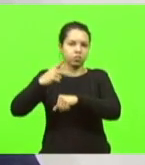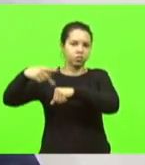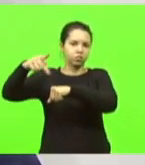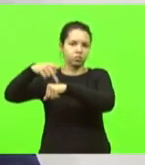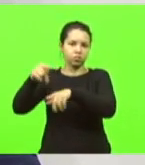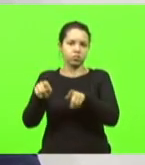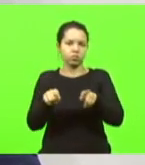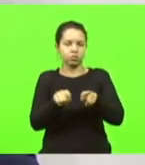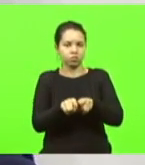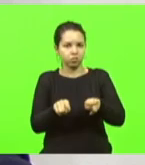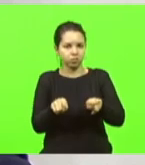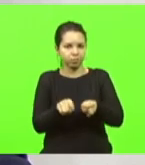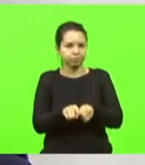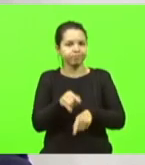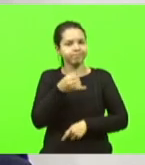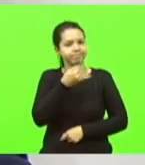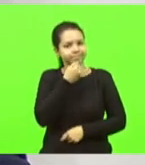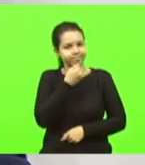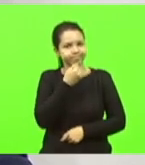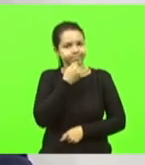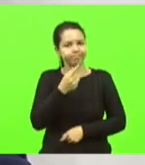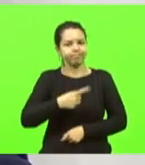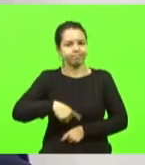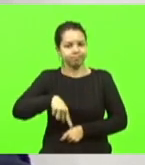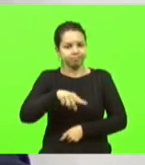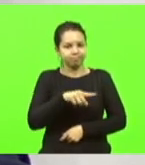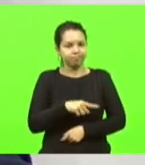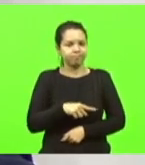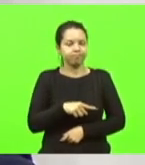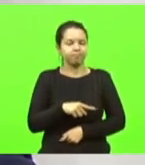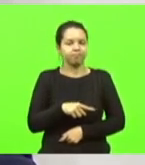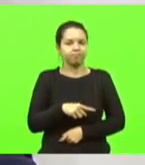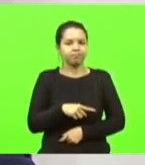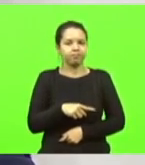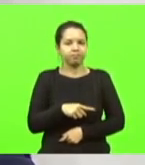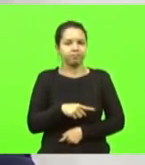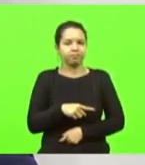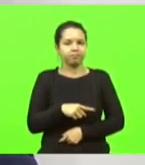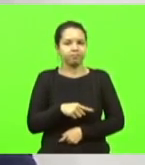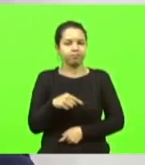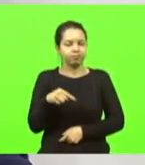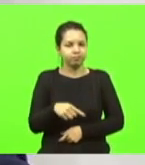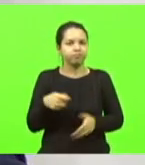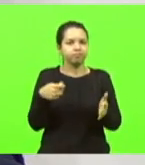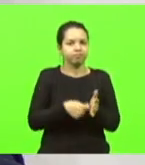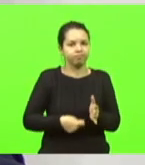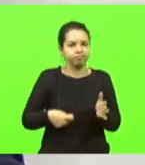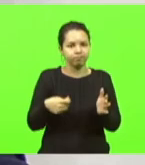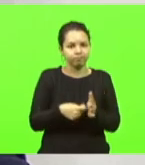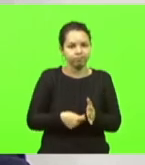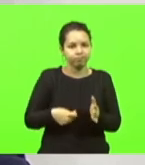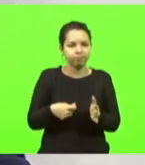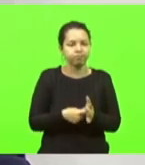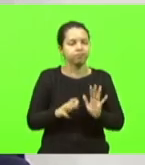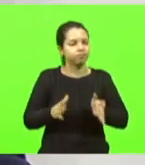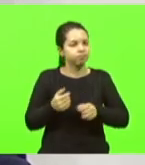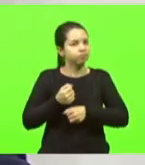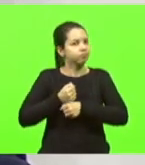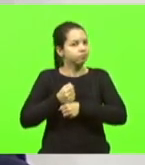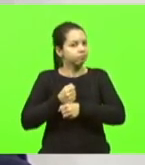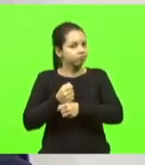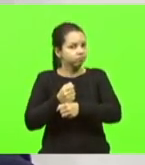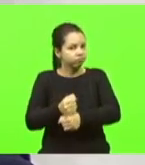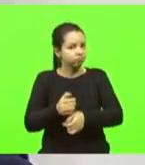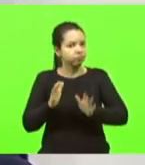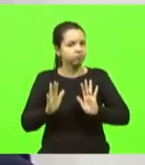lamentavelmente, nós estamos nessa batalha há muitos anos e